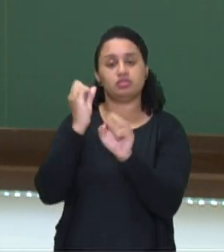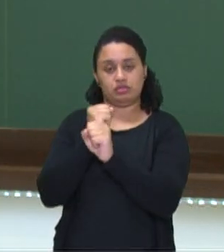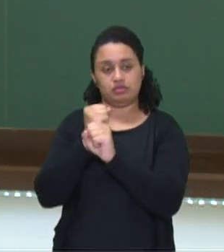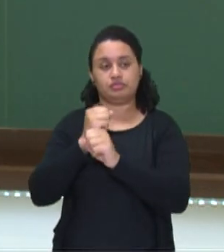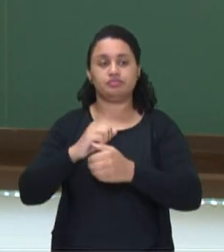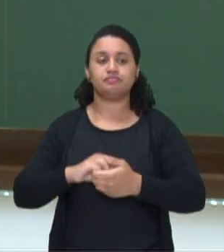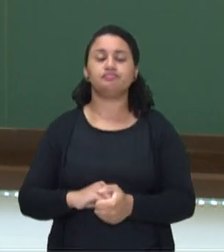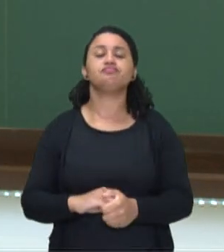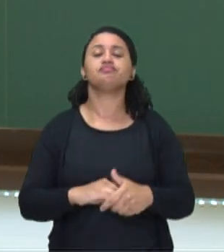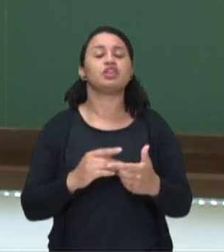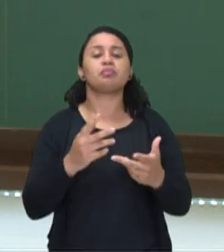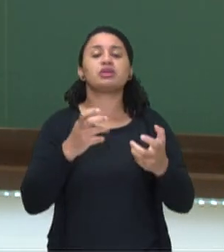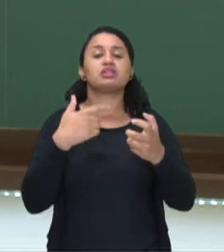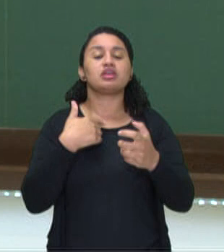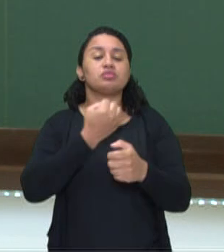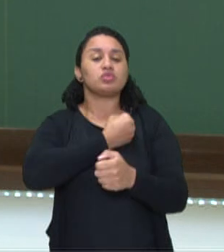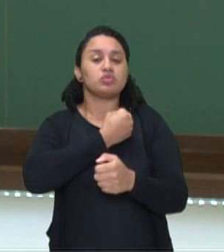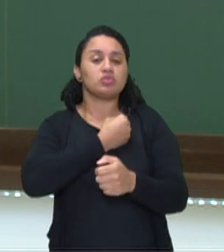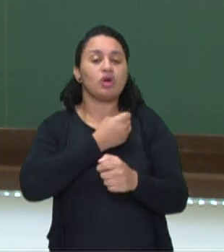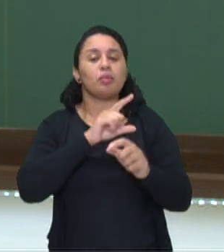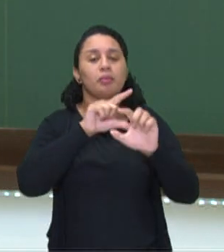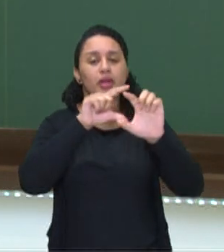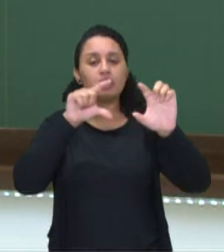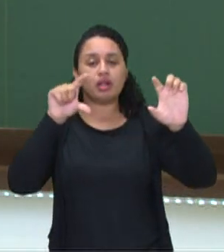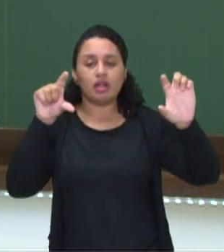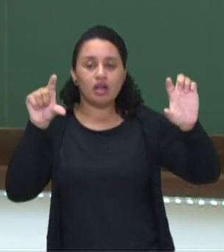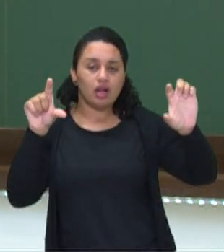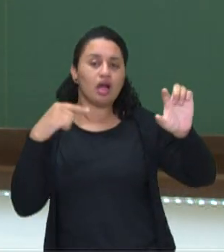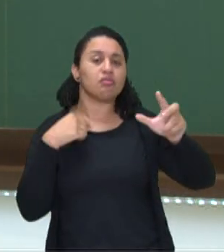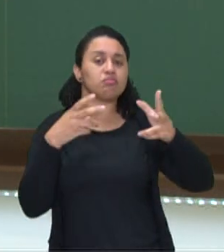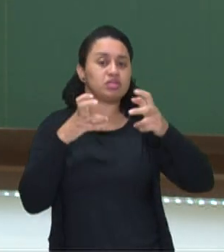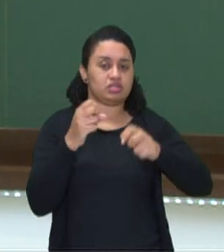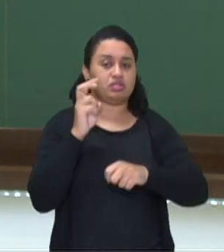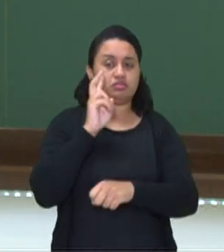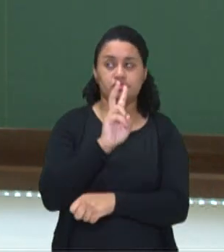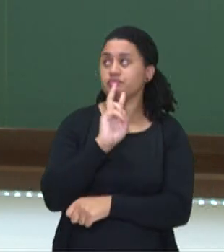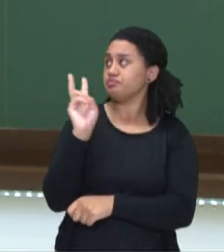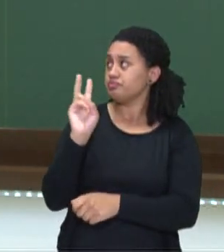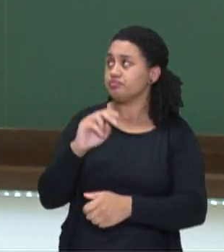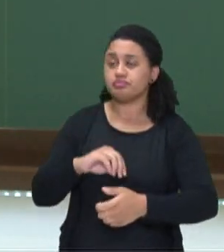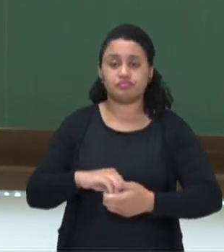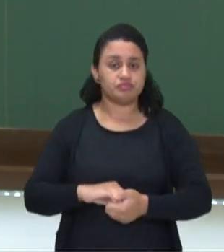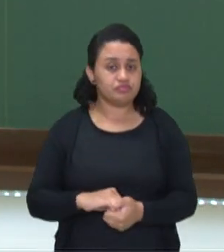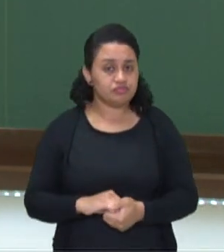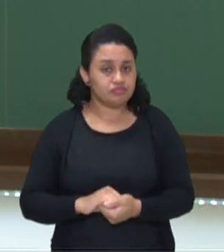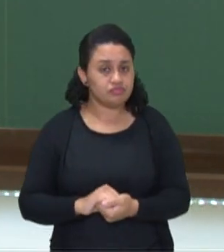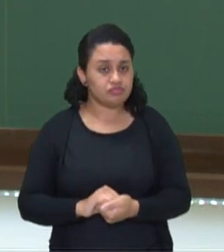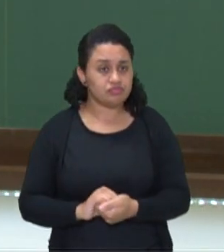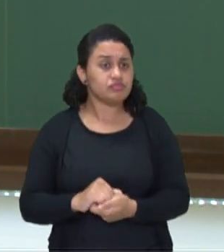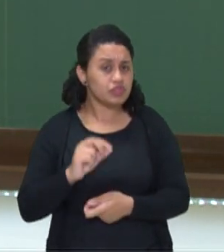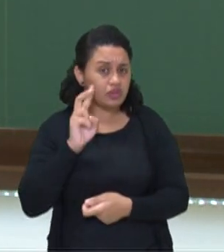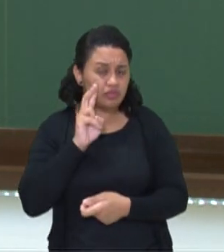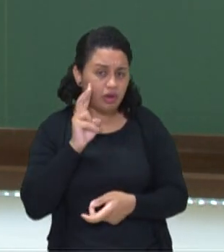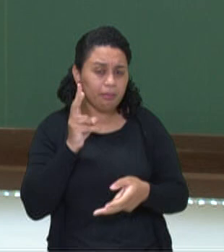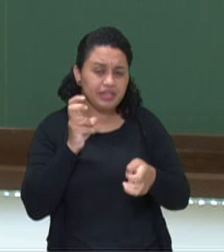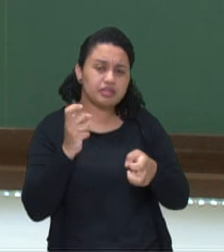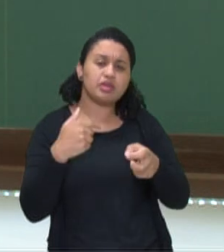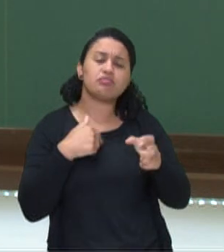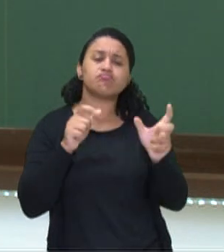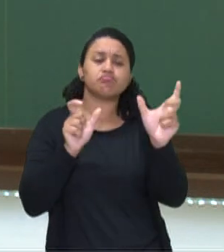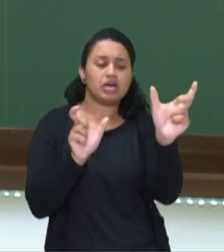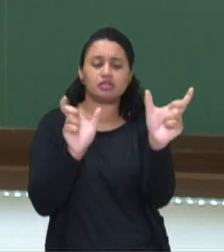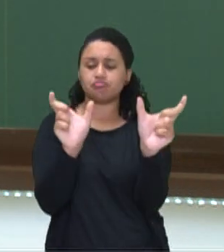16 mais 20, 36 com mais 35 dá 71. Mas eu posso fazer também 20 mais 35 que dá